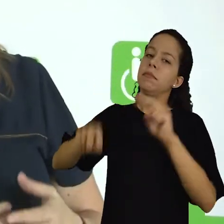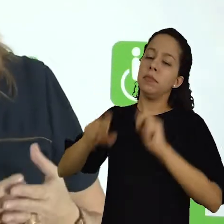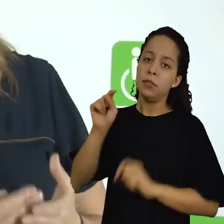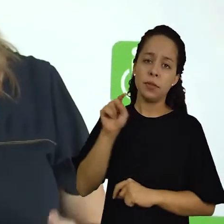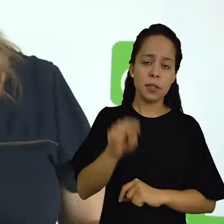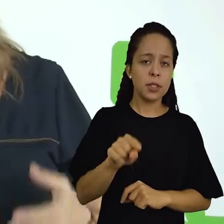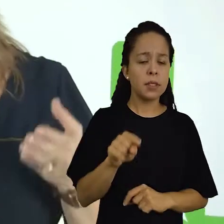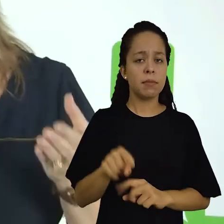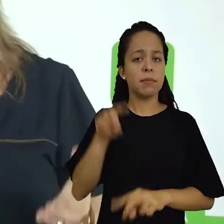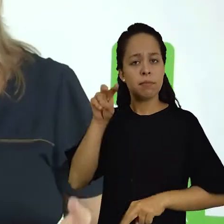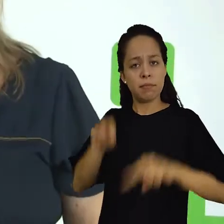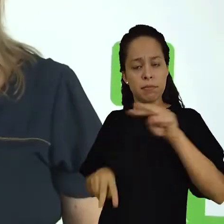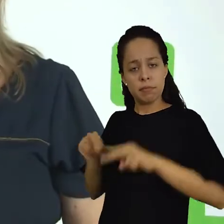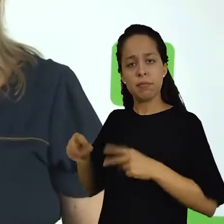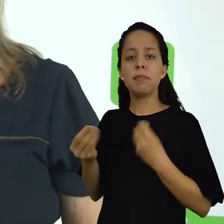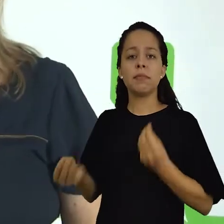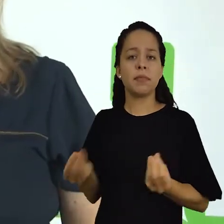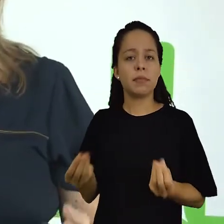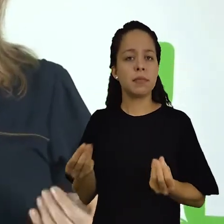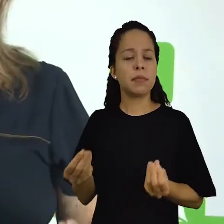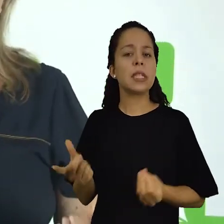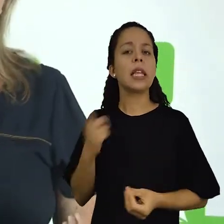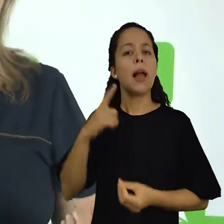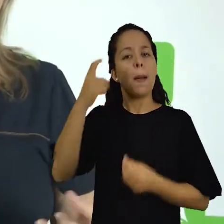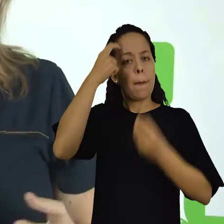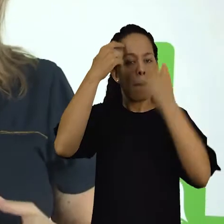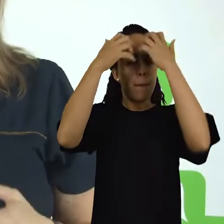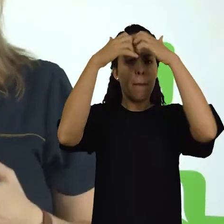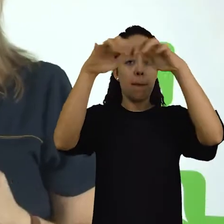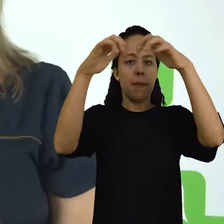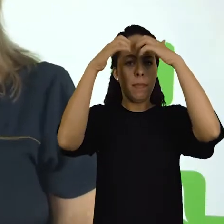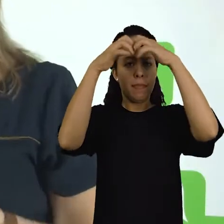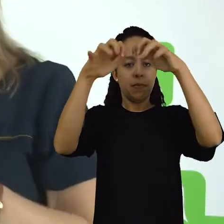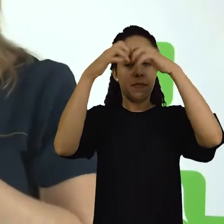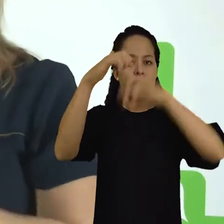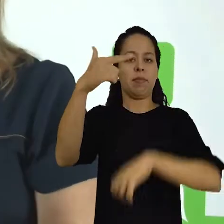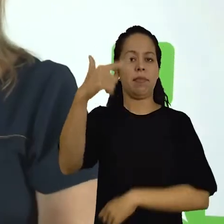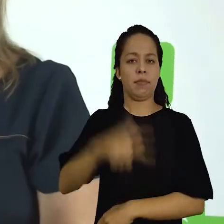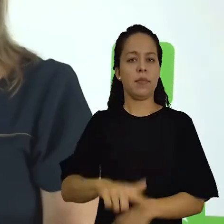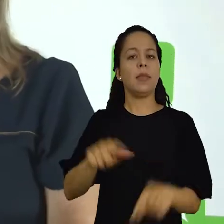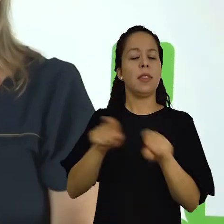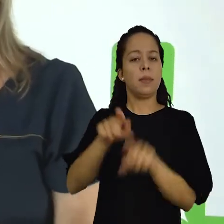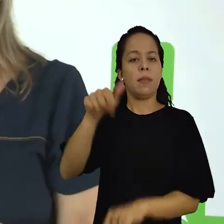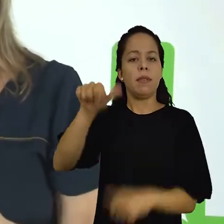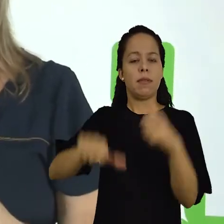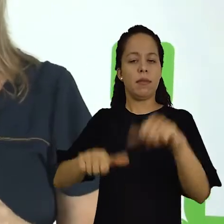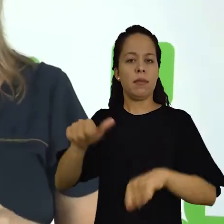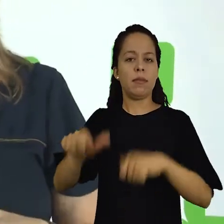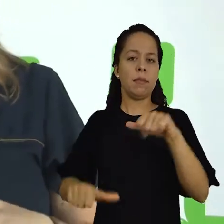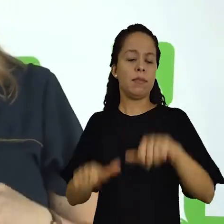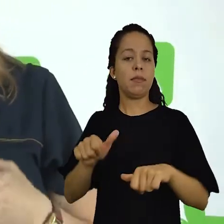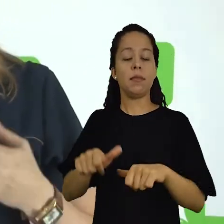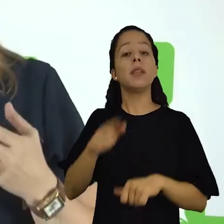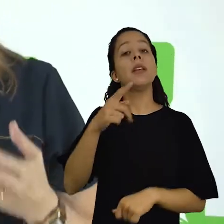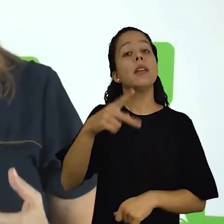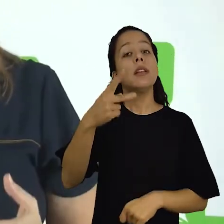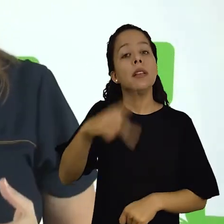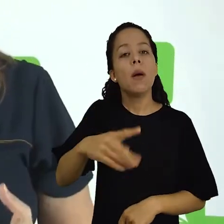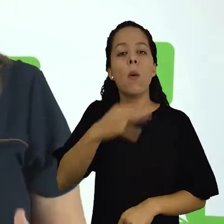podem ser retomados por você com o objetivo de serem repensados, com o objetivo de serem